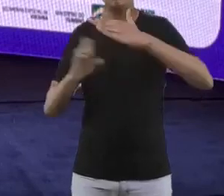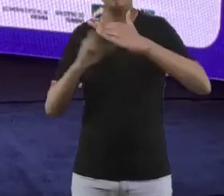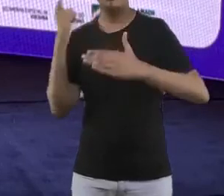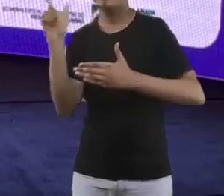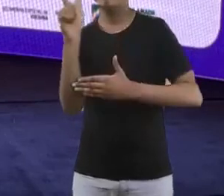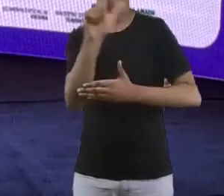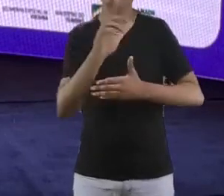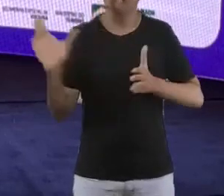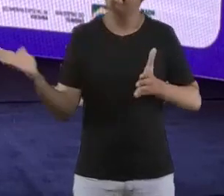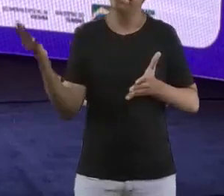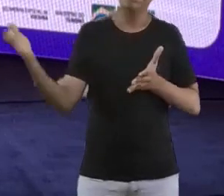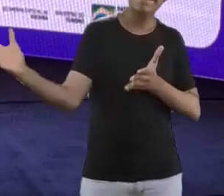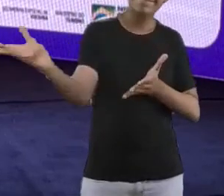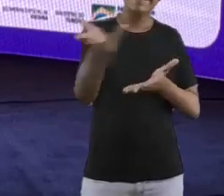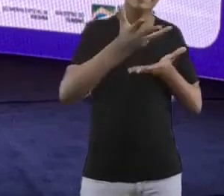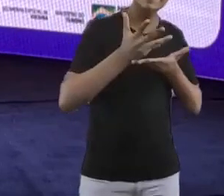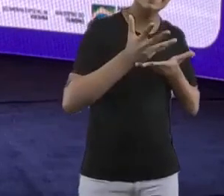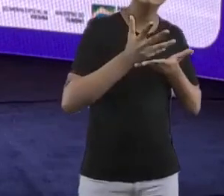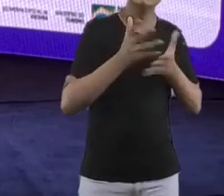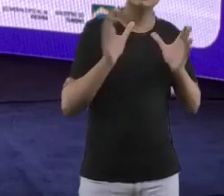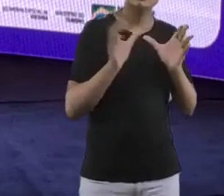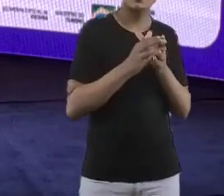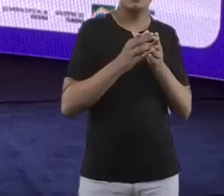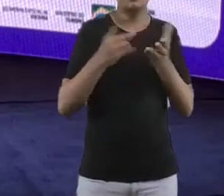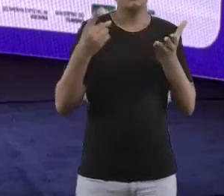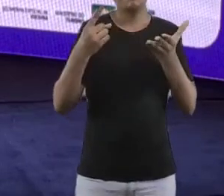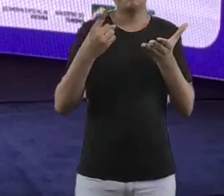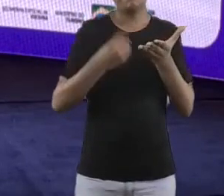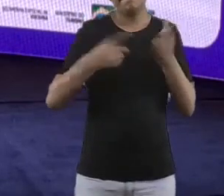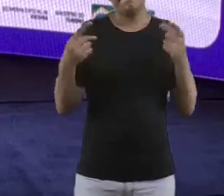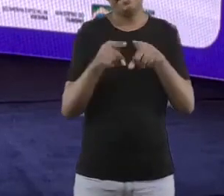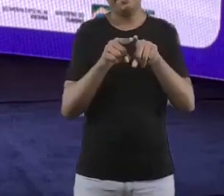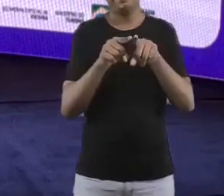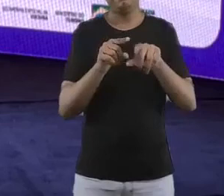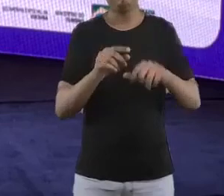dentro. Estamos atrás de novos parceiros. Legal.